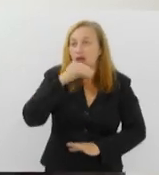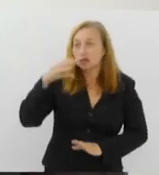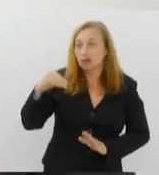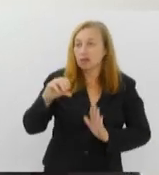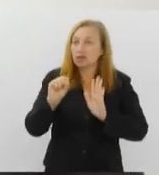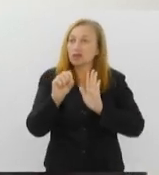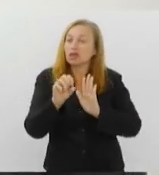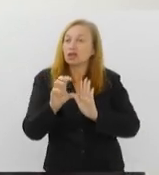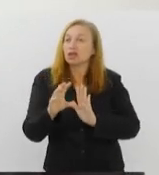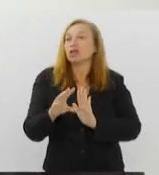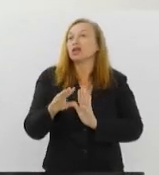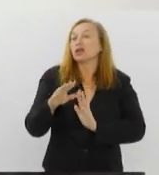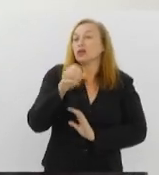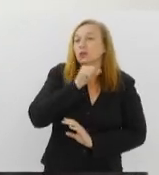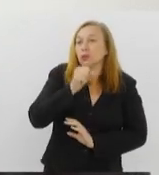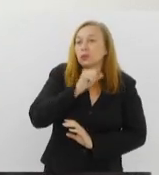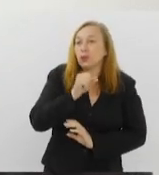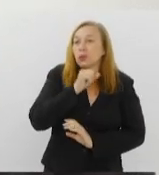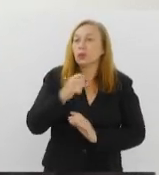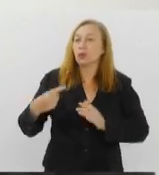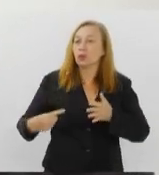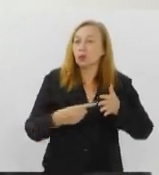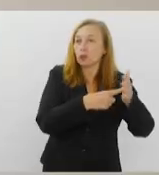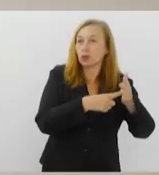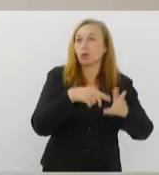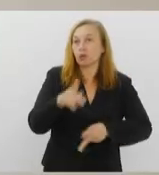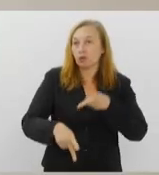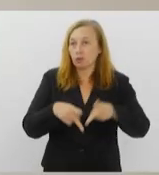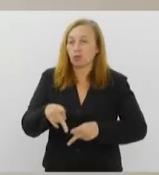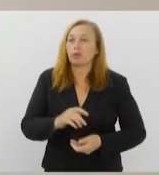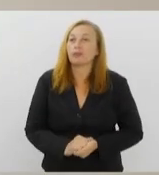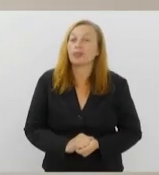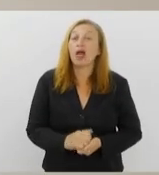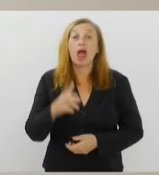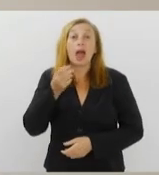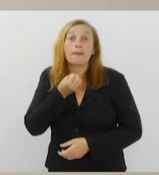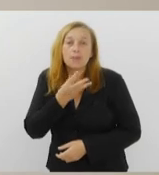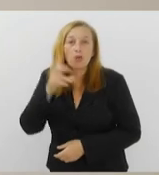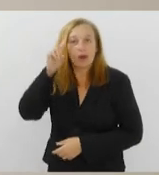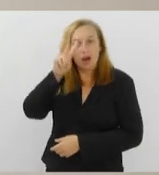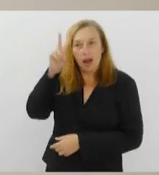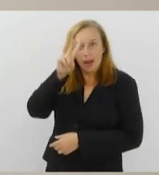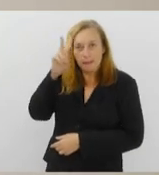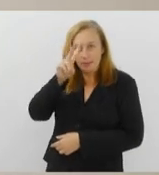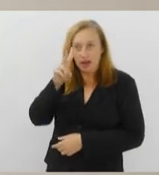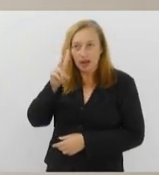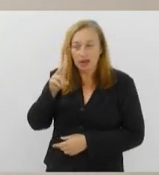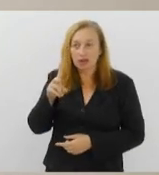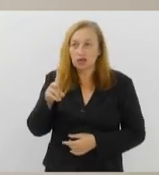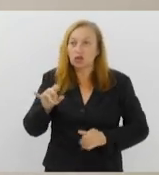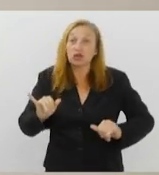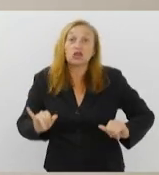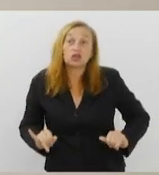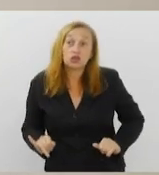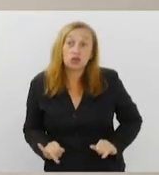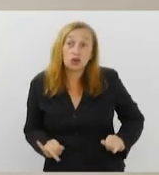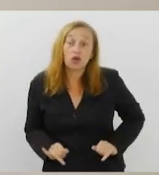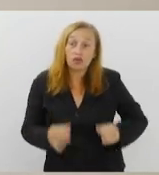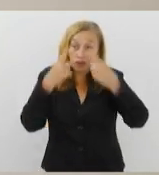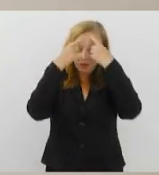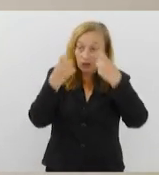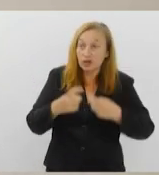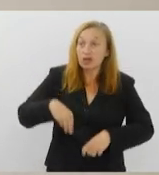reforça que a população deve denunciar os casos. É bom lembrar que as maiores vítimas de violência são